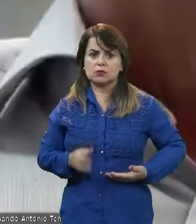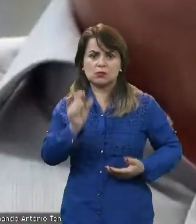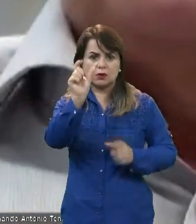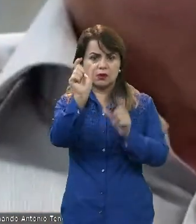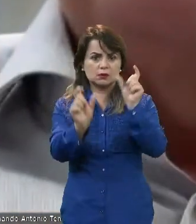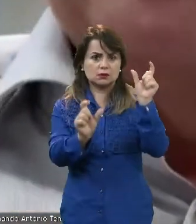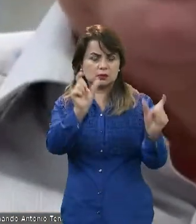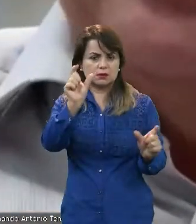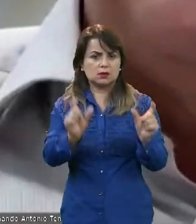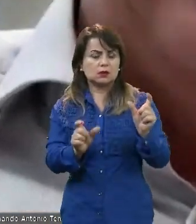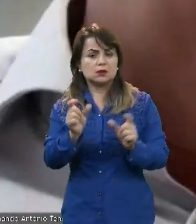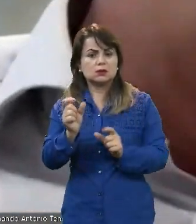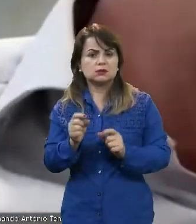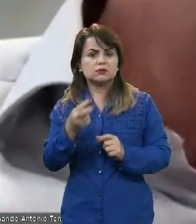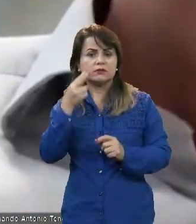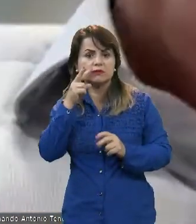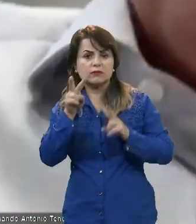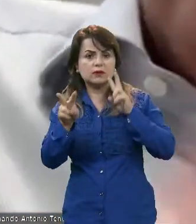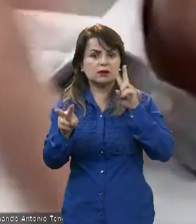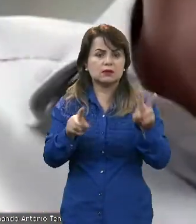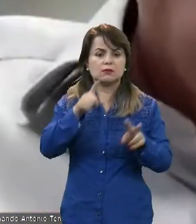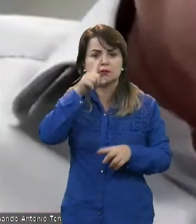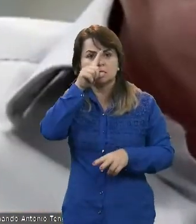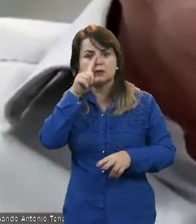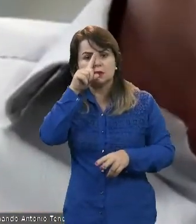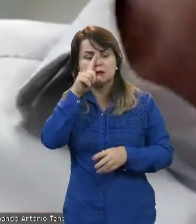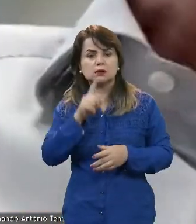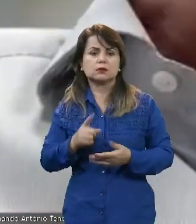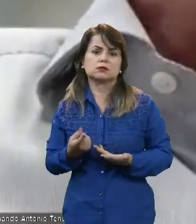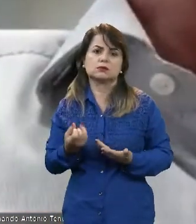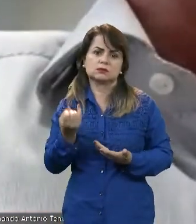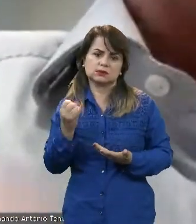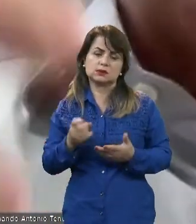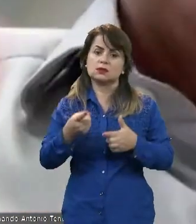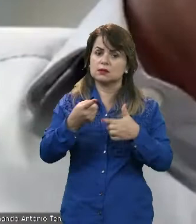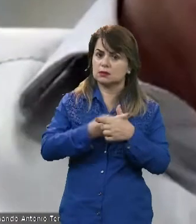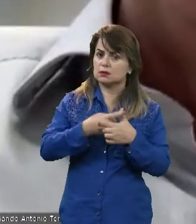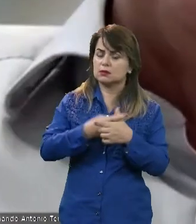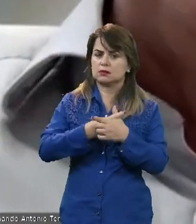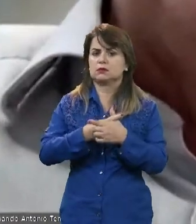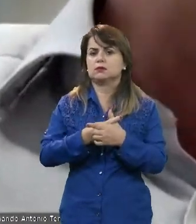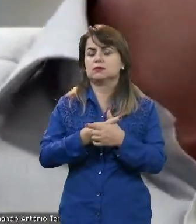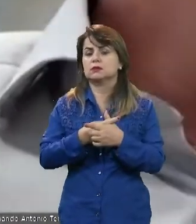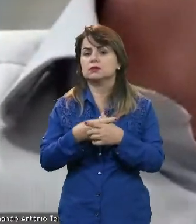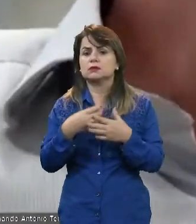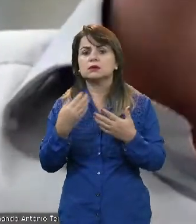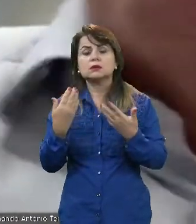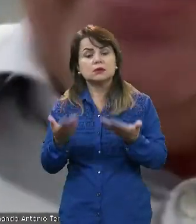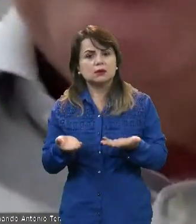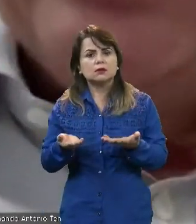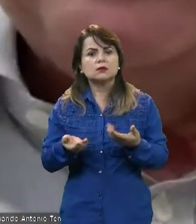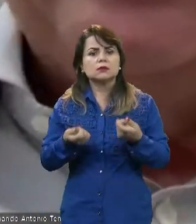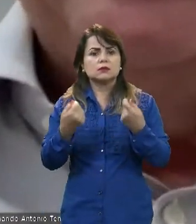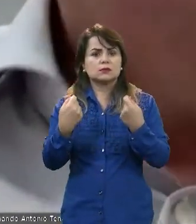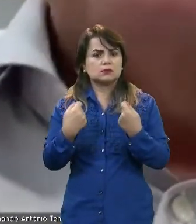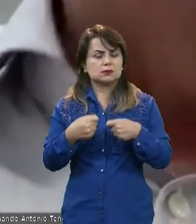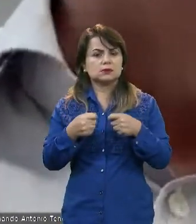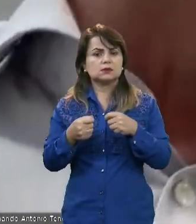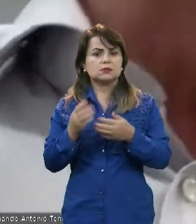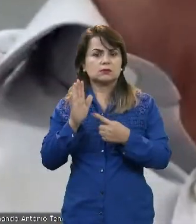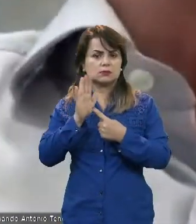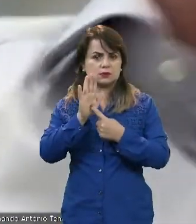do consignado que você tem razão, no ponto de vista de dizer que é garantido o que é, mesmo assim,